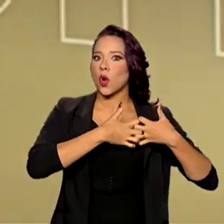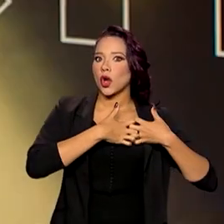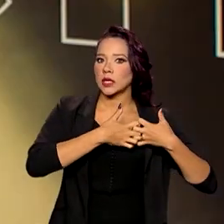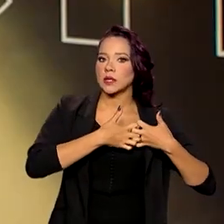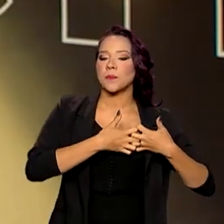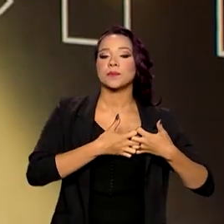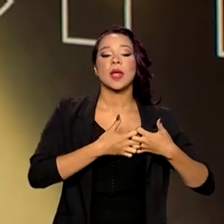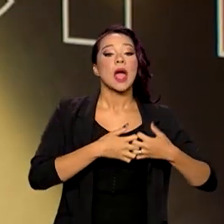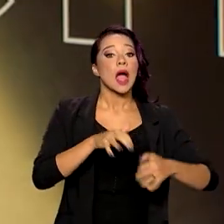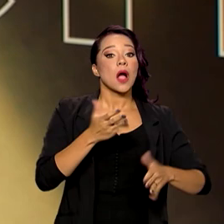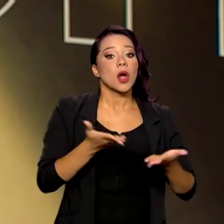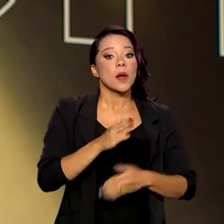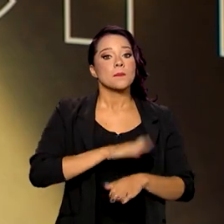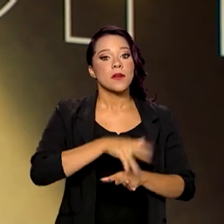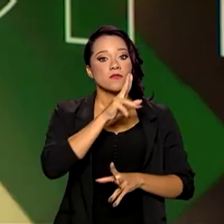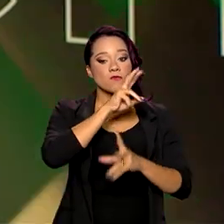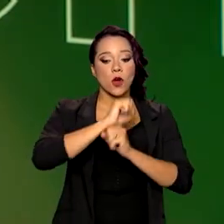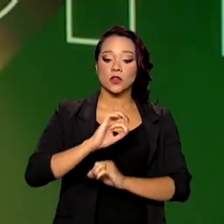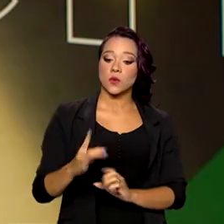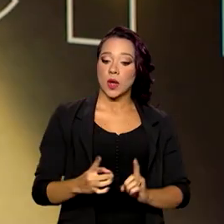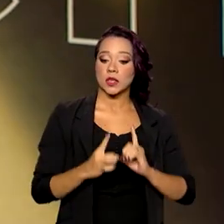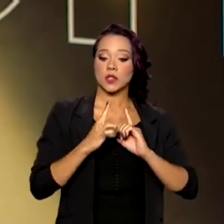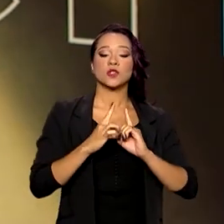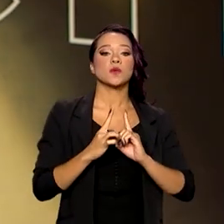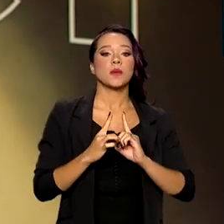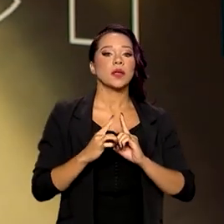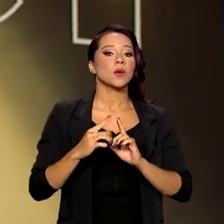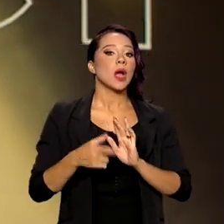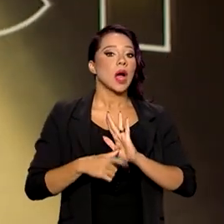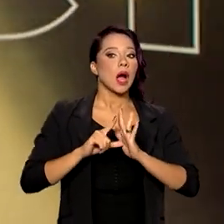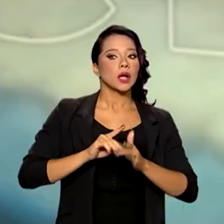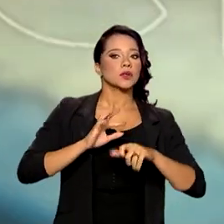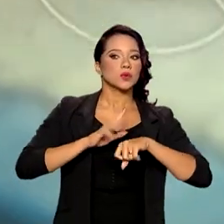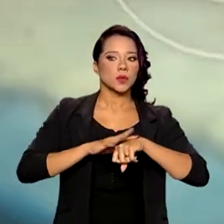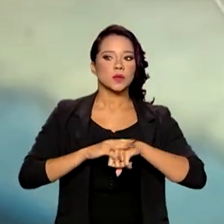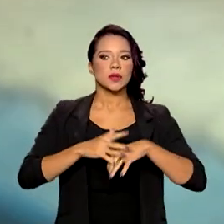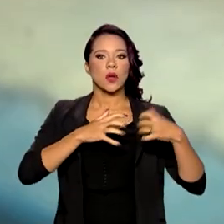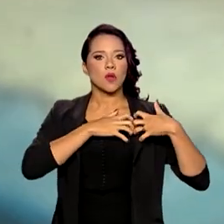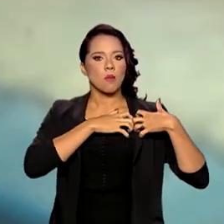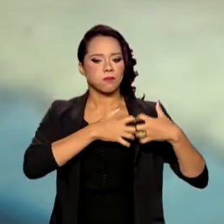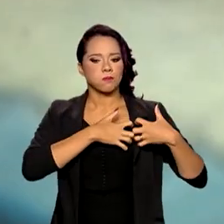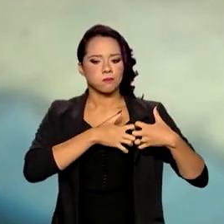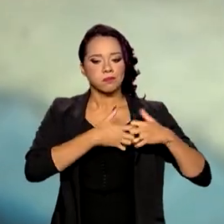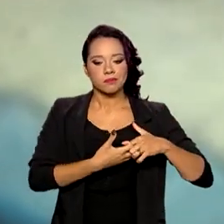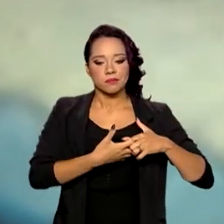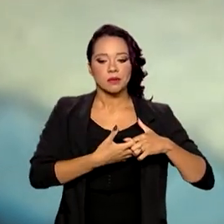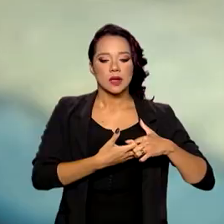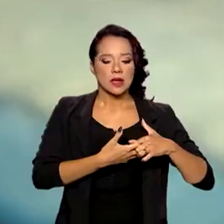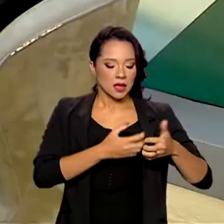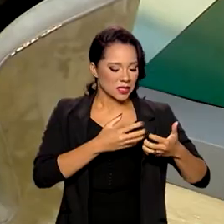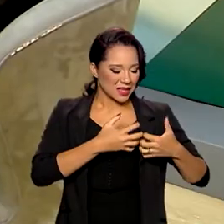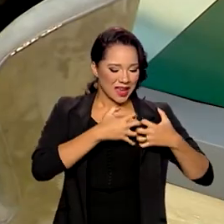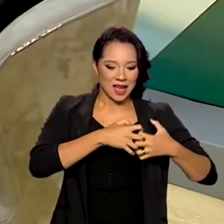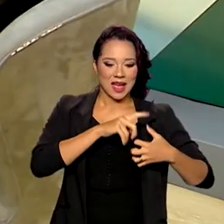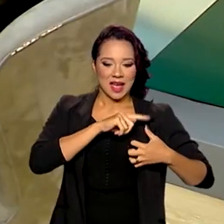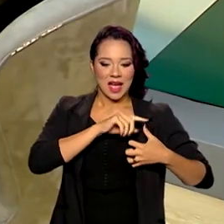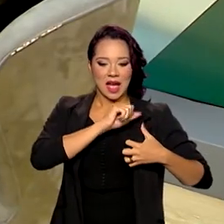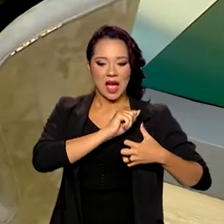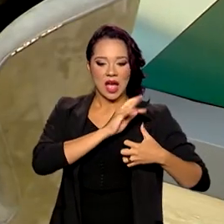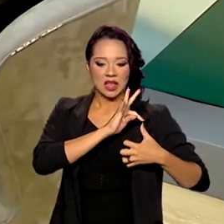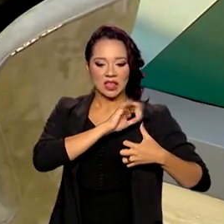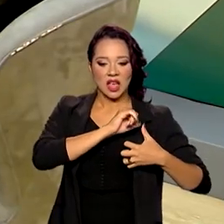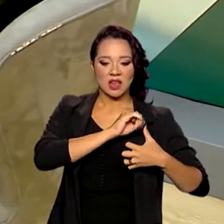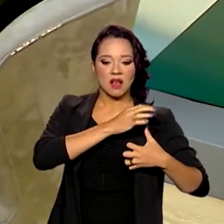fortalecemos o atendimento pré-hospitalar do infarto. No infarto, a artéria obstrui por um coágulo